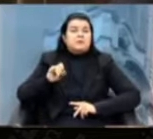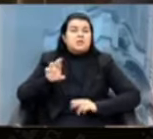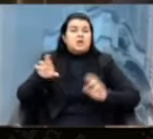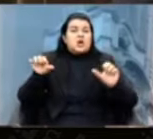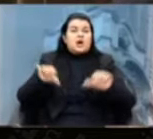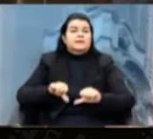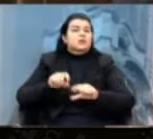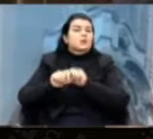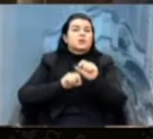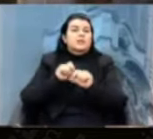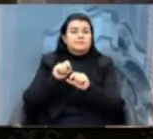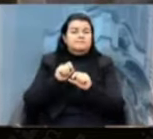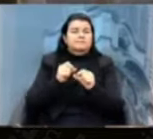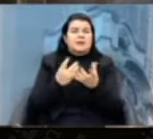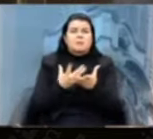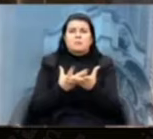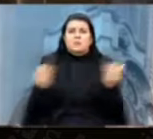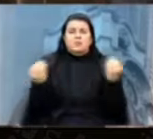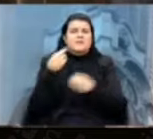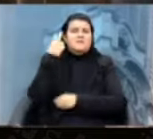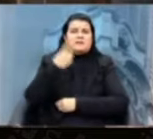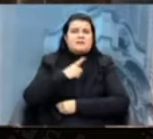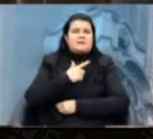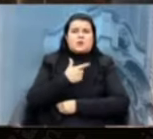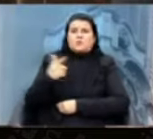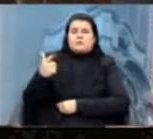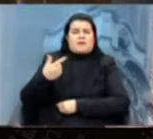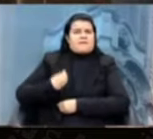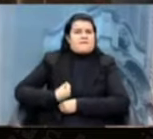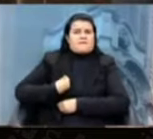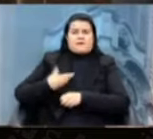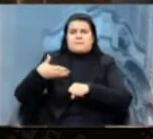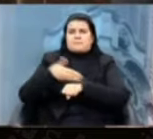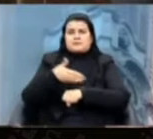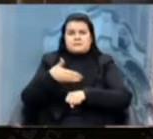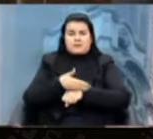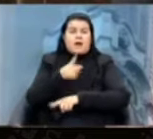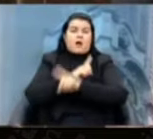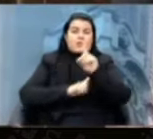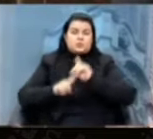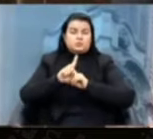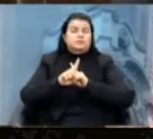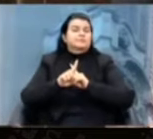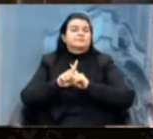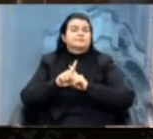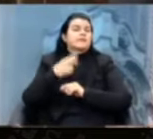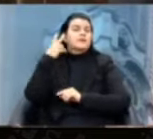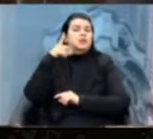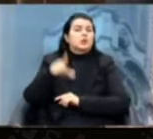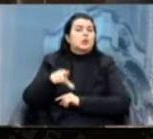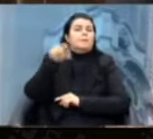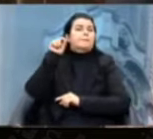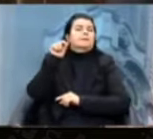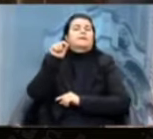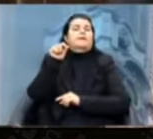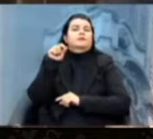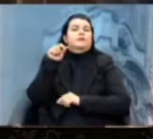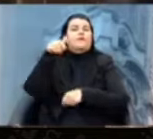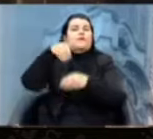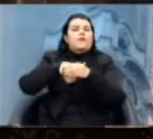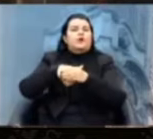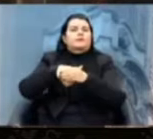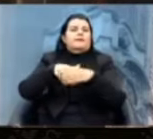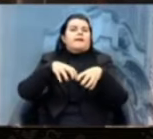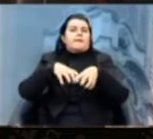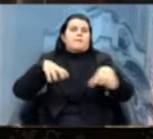vários vereadores e vereadoras que optaram por votar de forma remota e